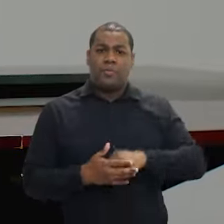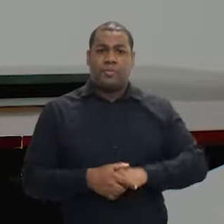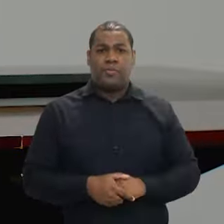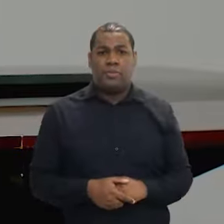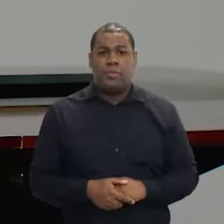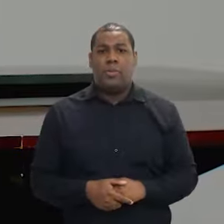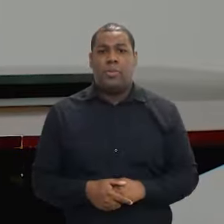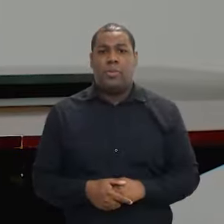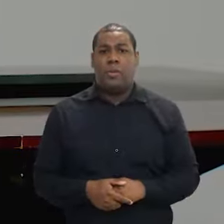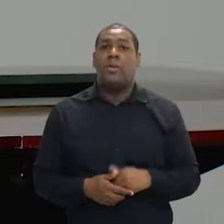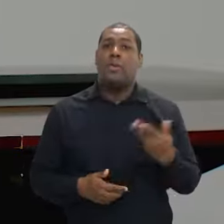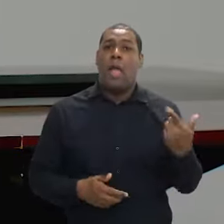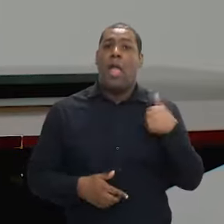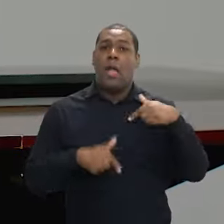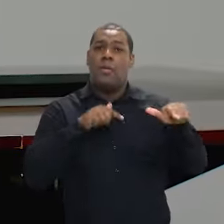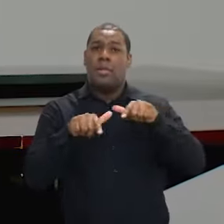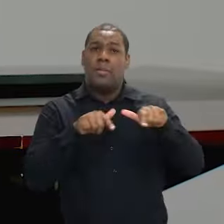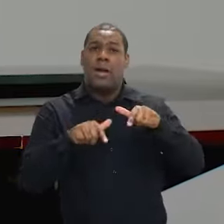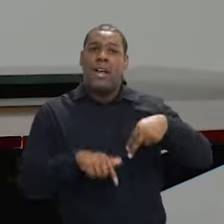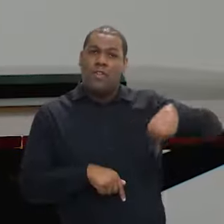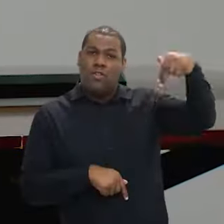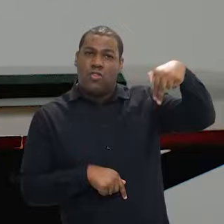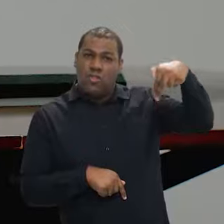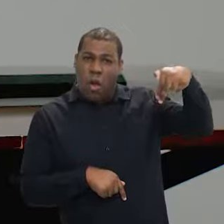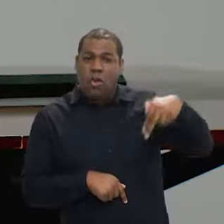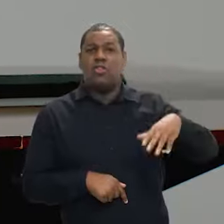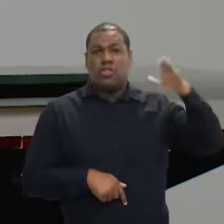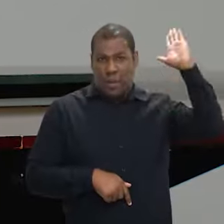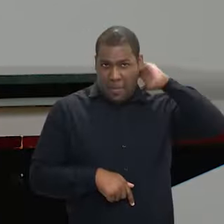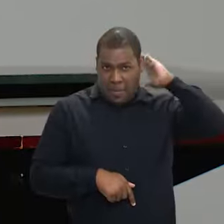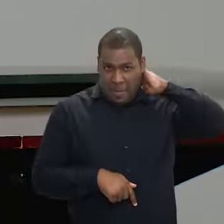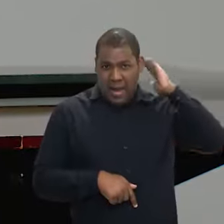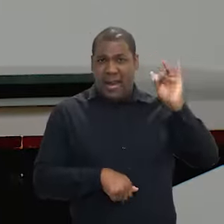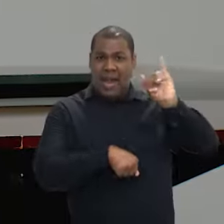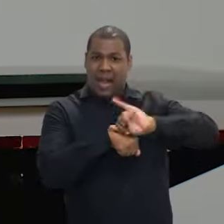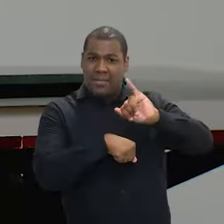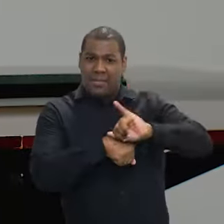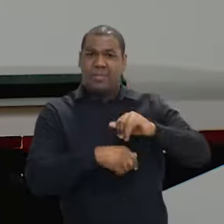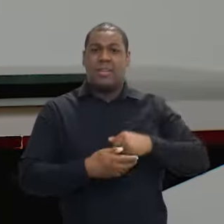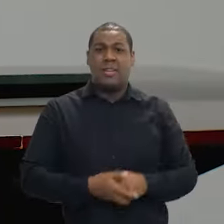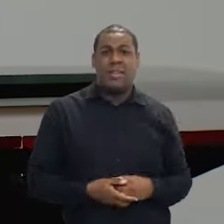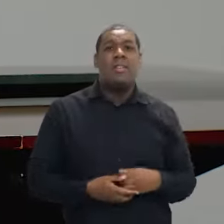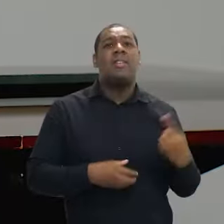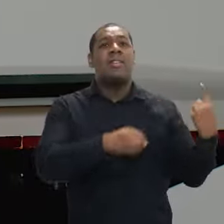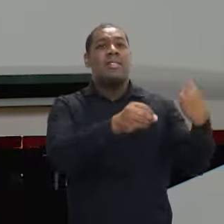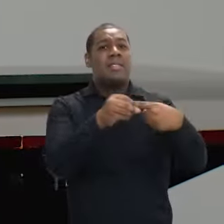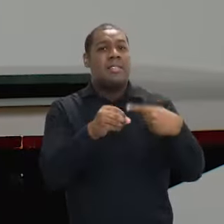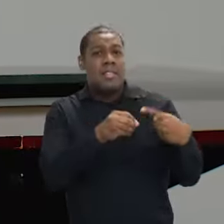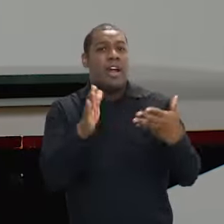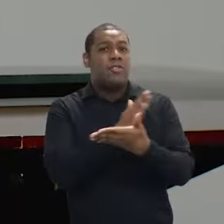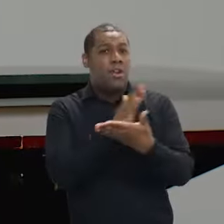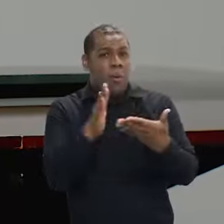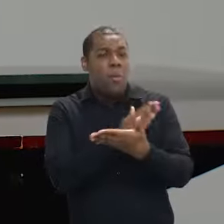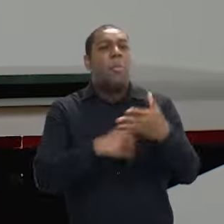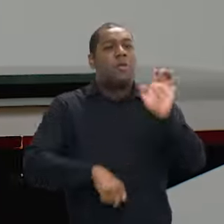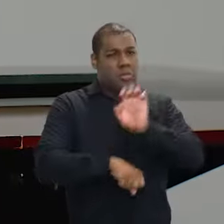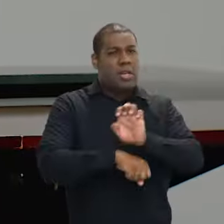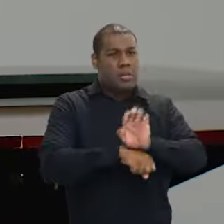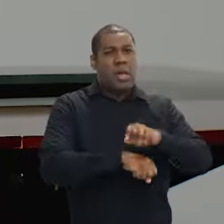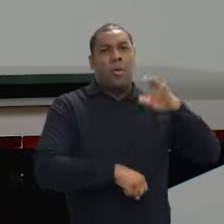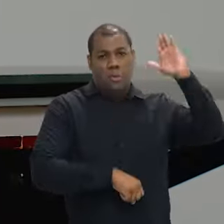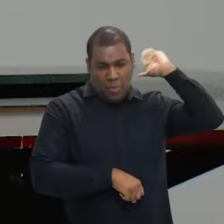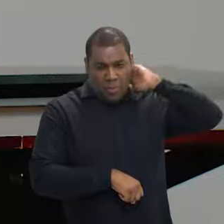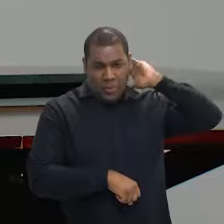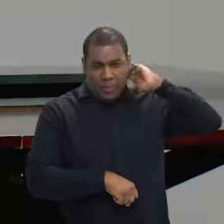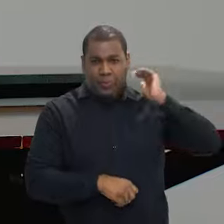fui lotada inicialmente no norte do país, atuei em Belém do Pará, em algumas cidades também do interior do Pará também